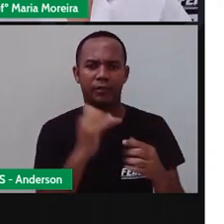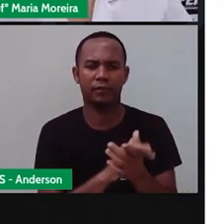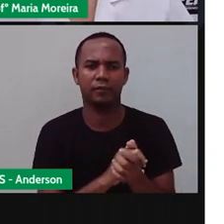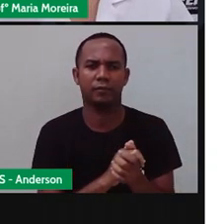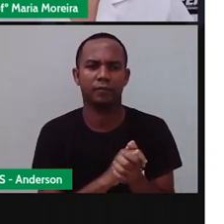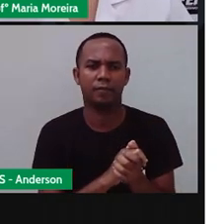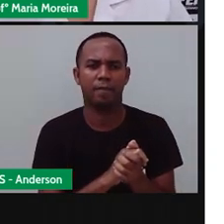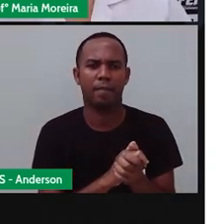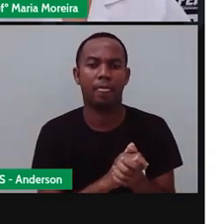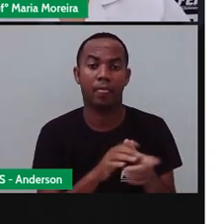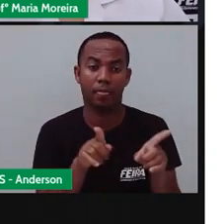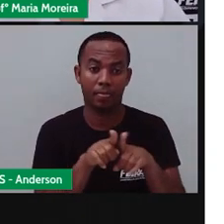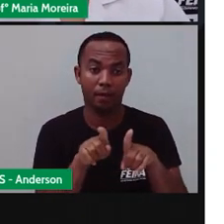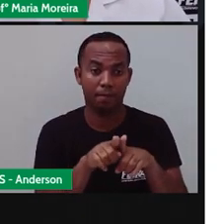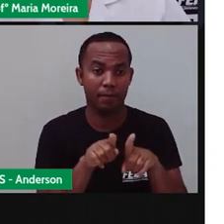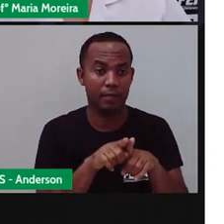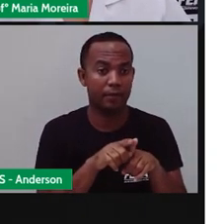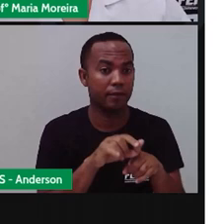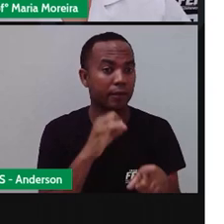Bom, medir distância, né?